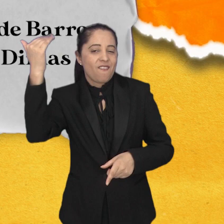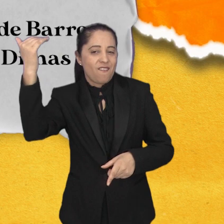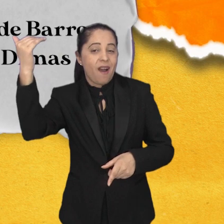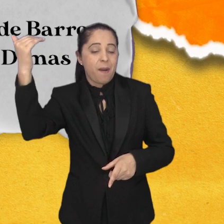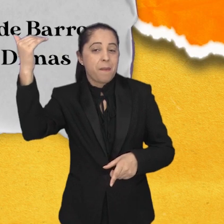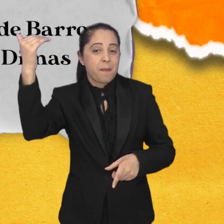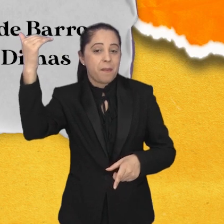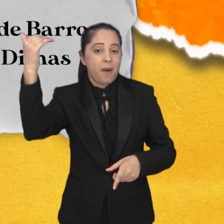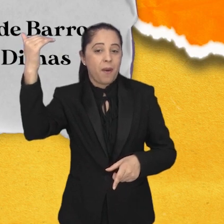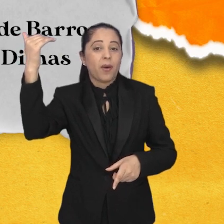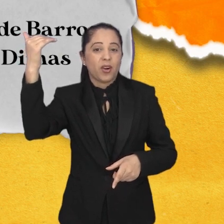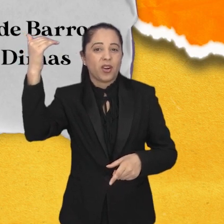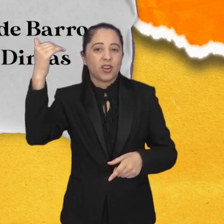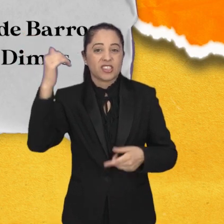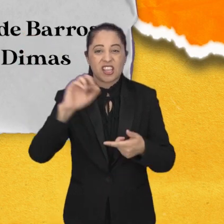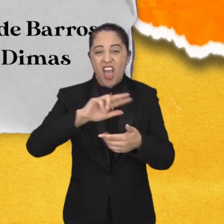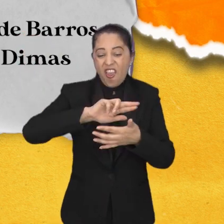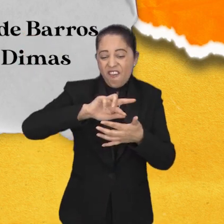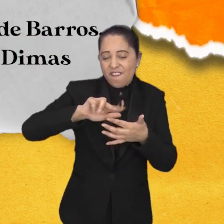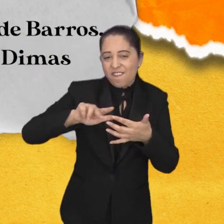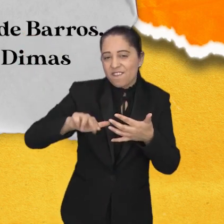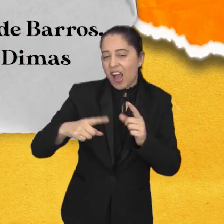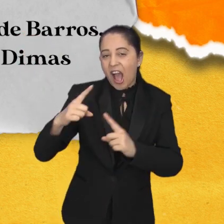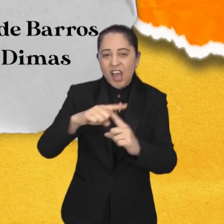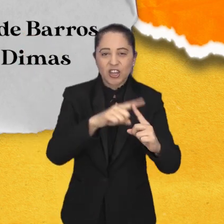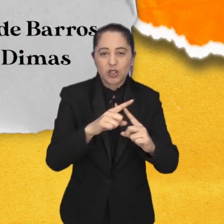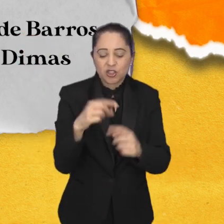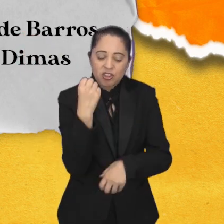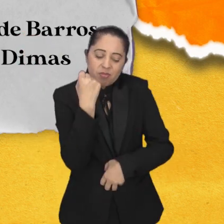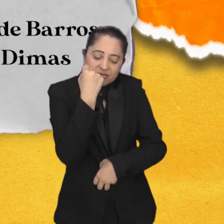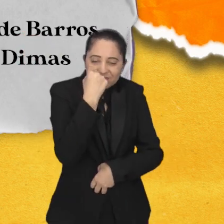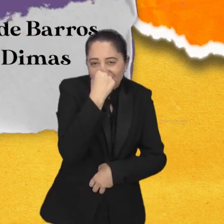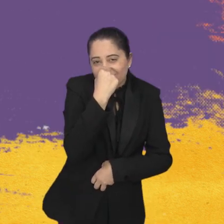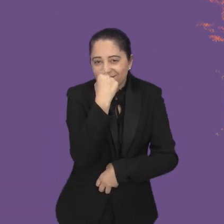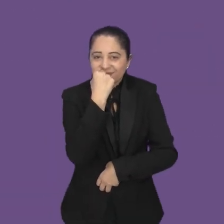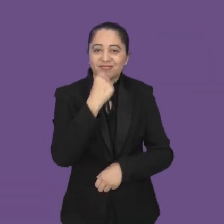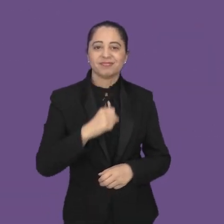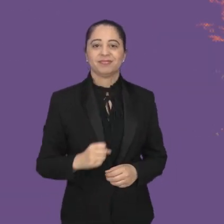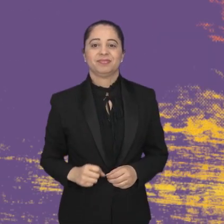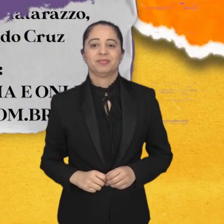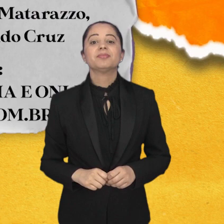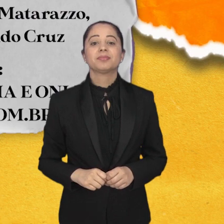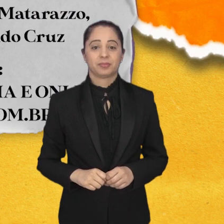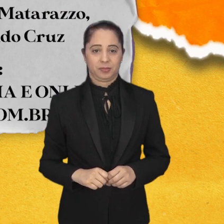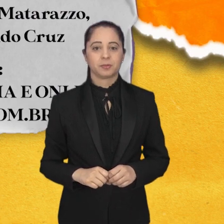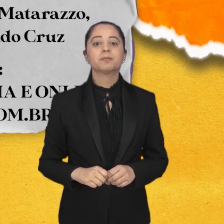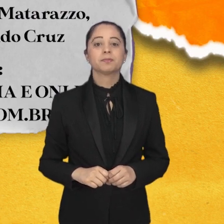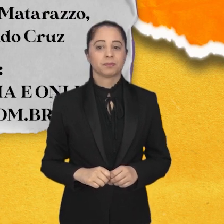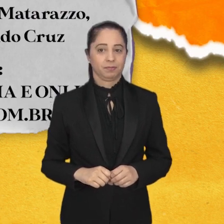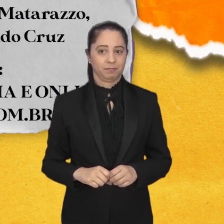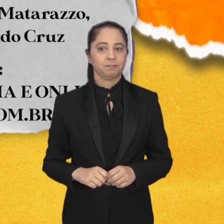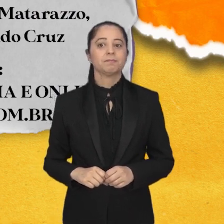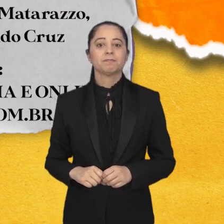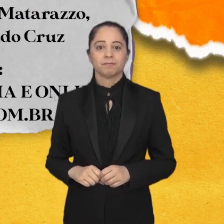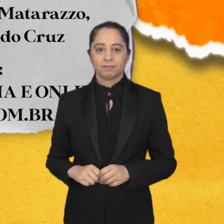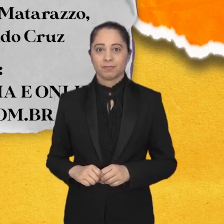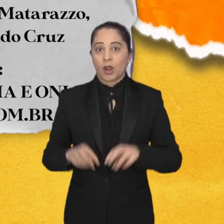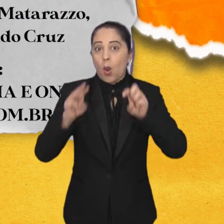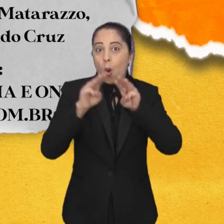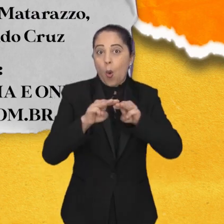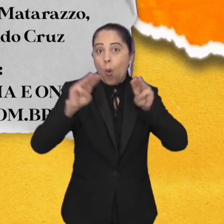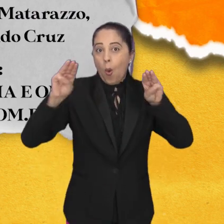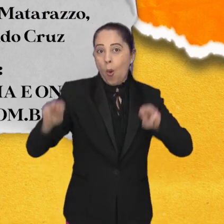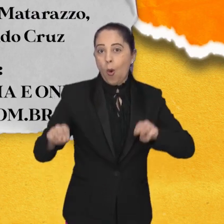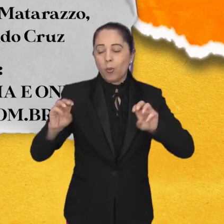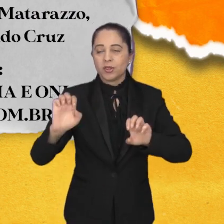passando pelo estilo universitário, baião, chote e chachado. O maior acervo de ilusão de ótica